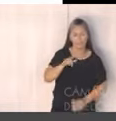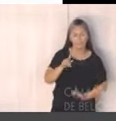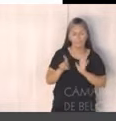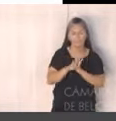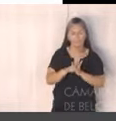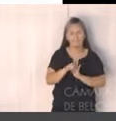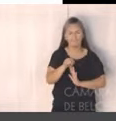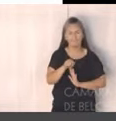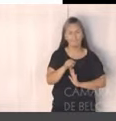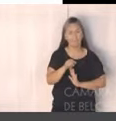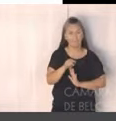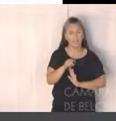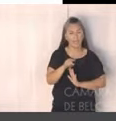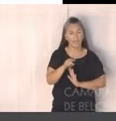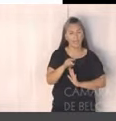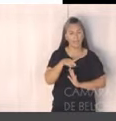tem uma maior...